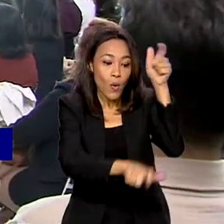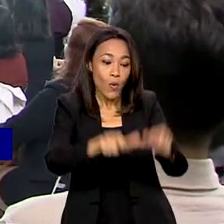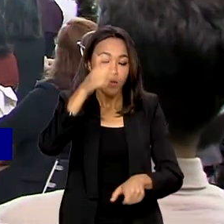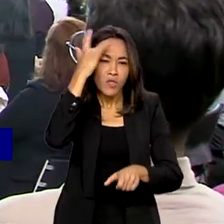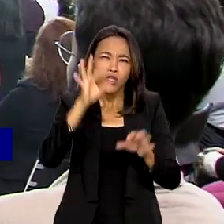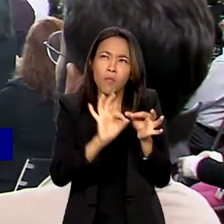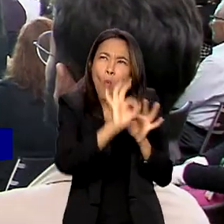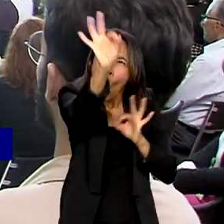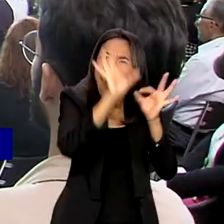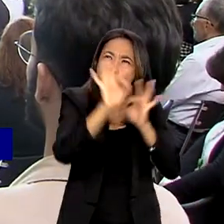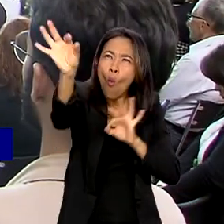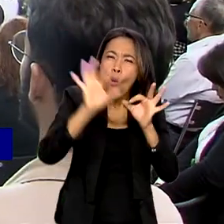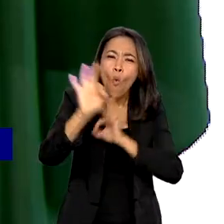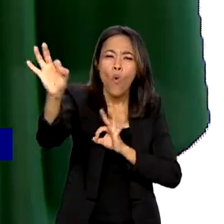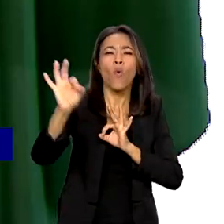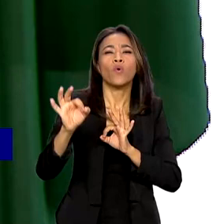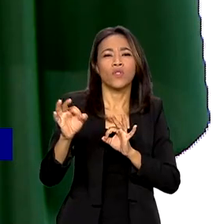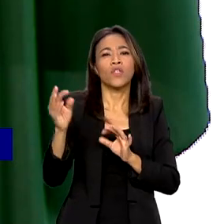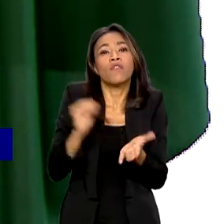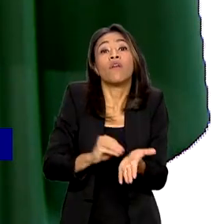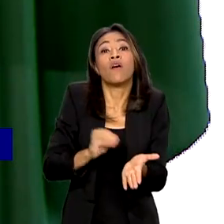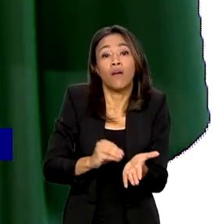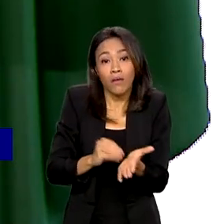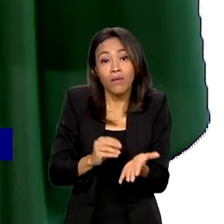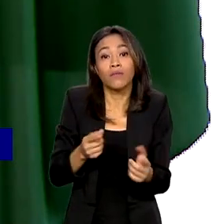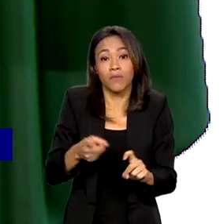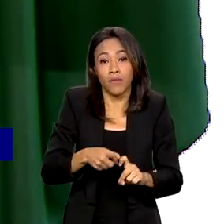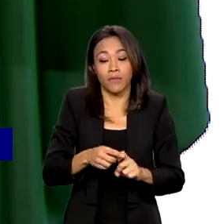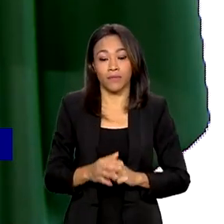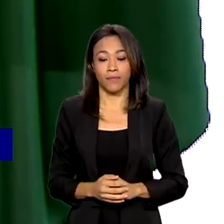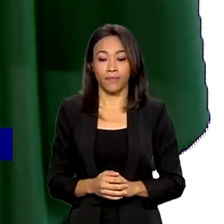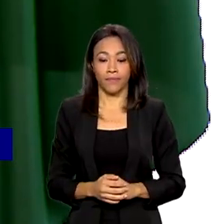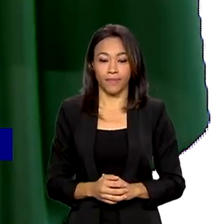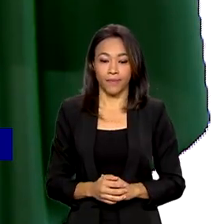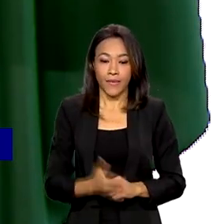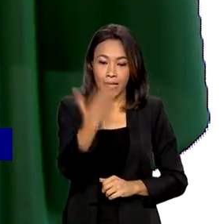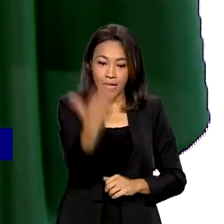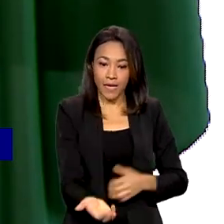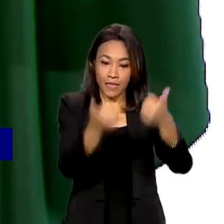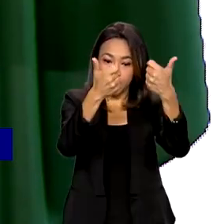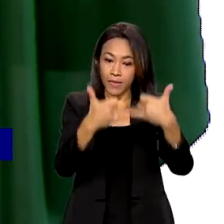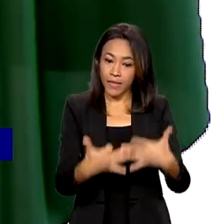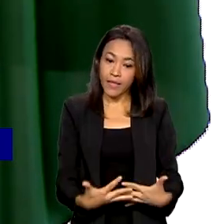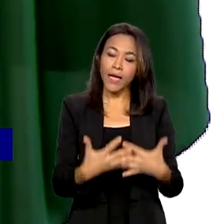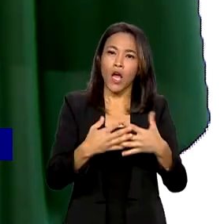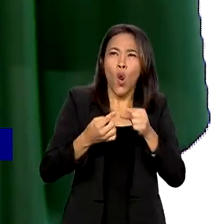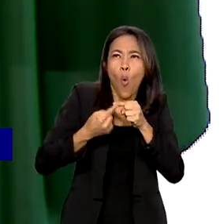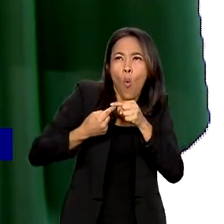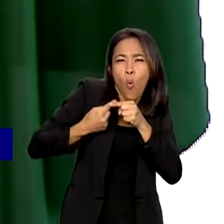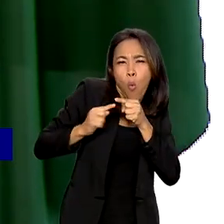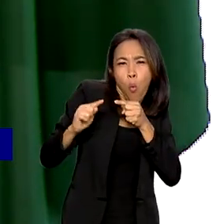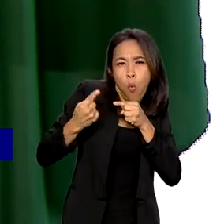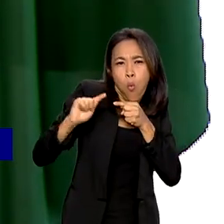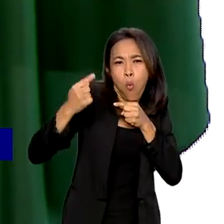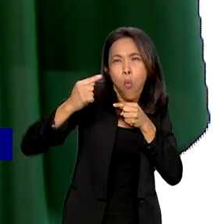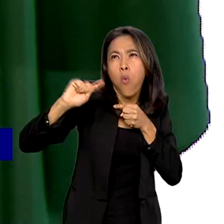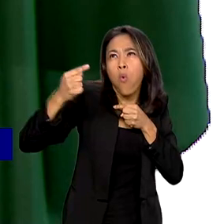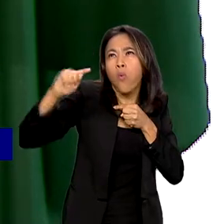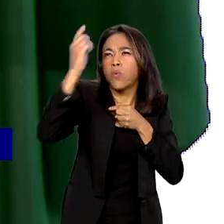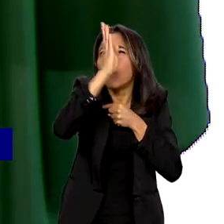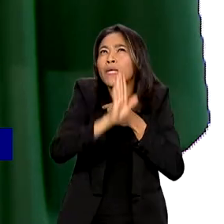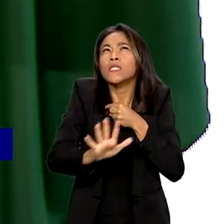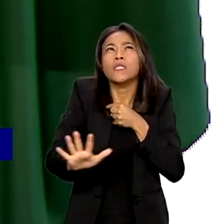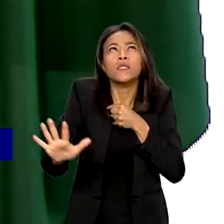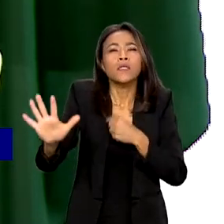distantes e vulneráveis. É, no fundo, no fundo, levar aos mais longínquos rincões deste país